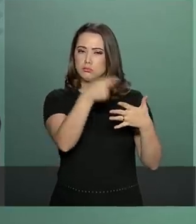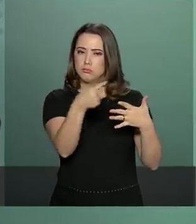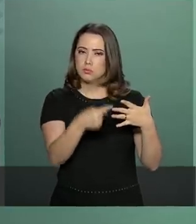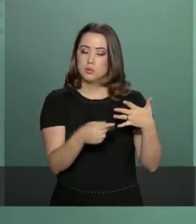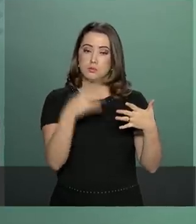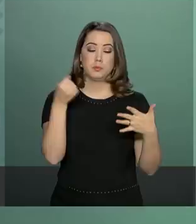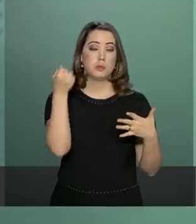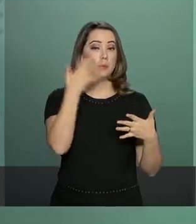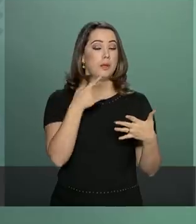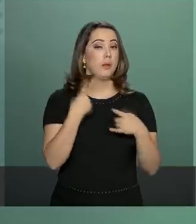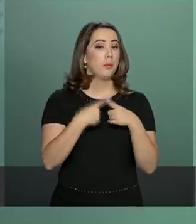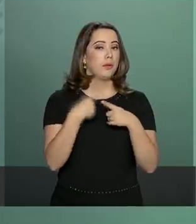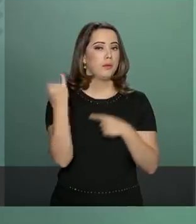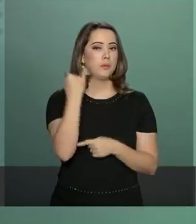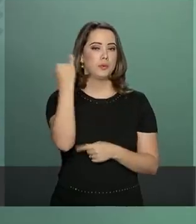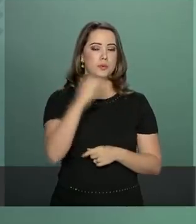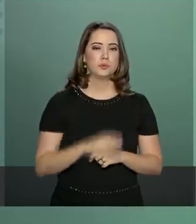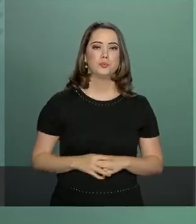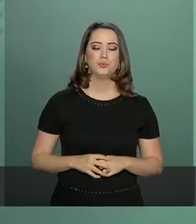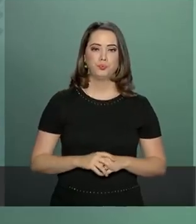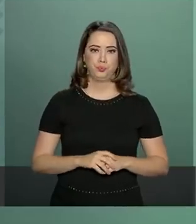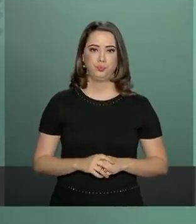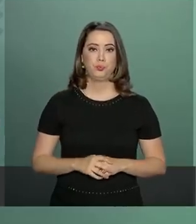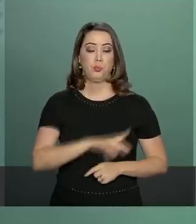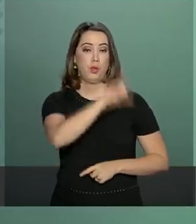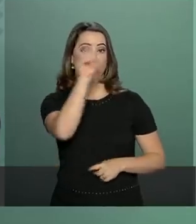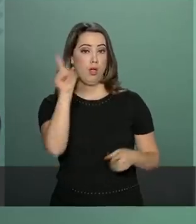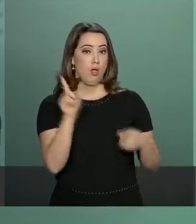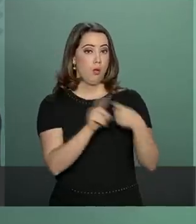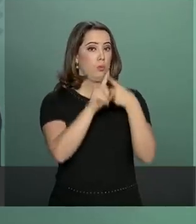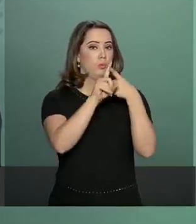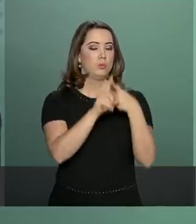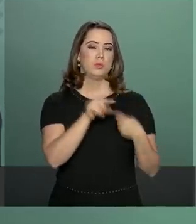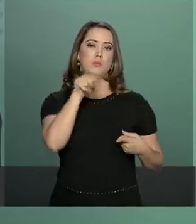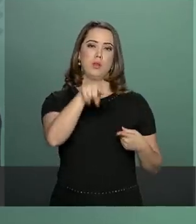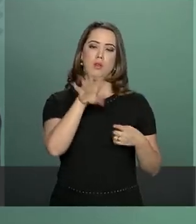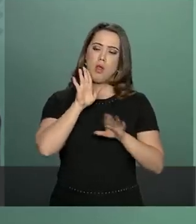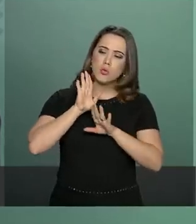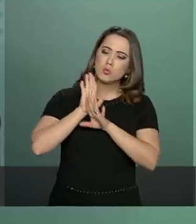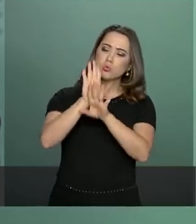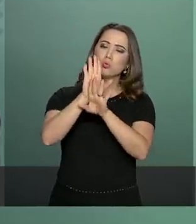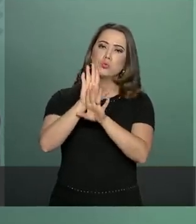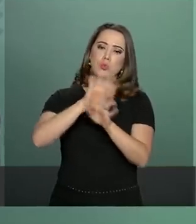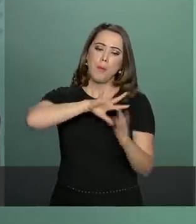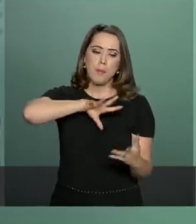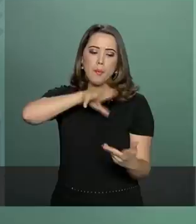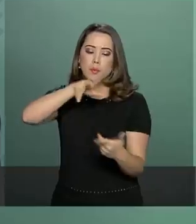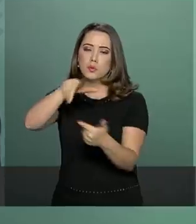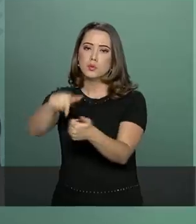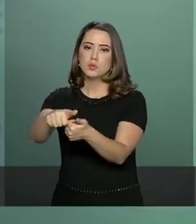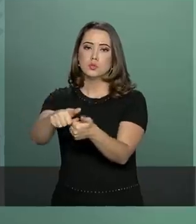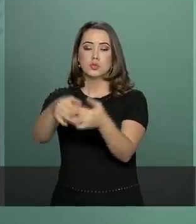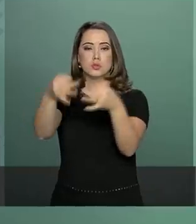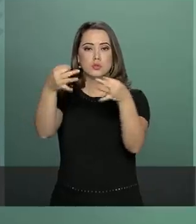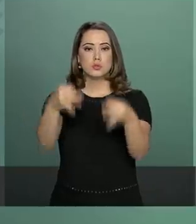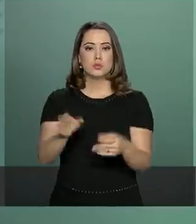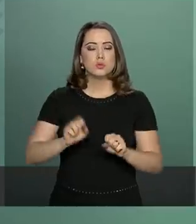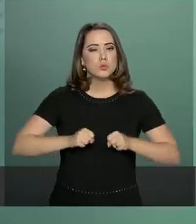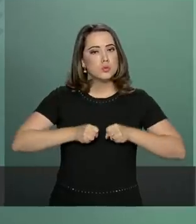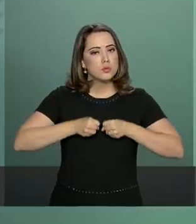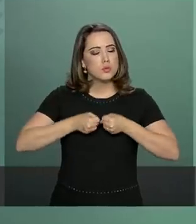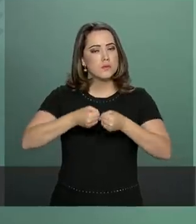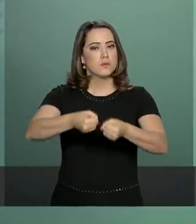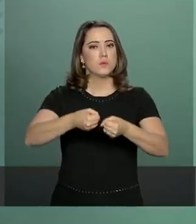Legitimar o apoio internacional ao esforço na realização de